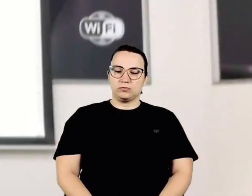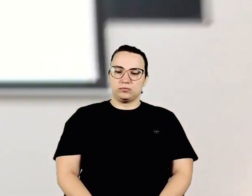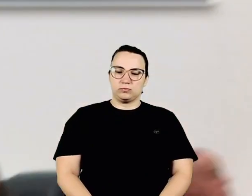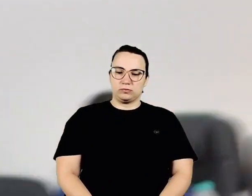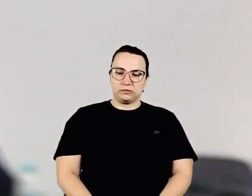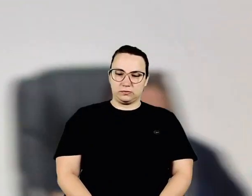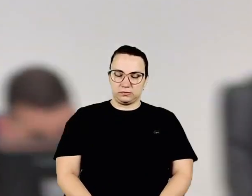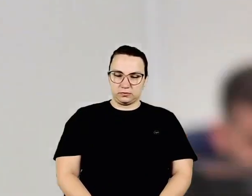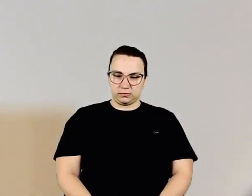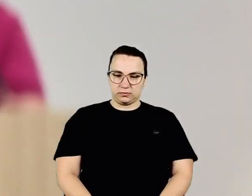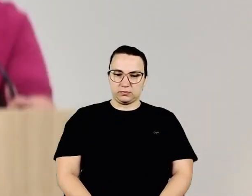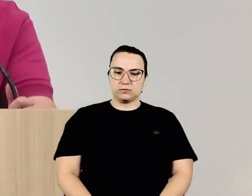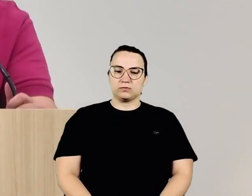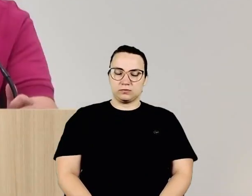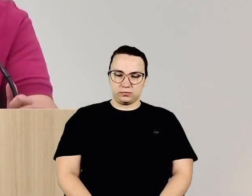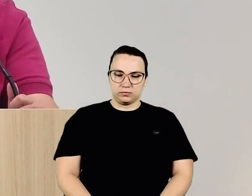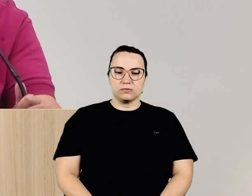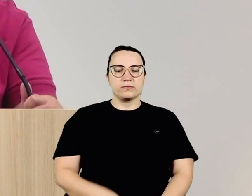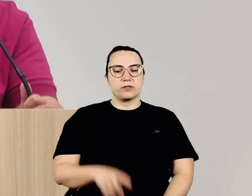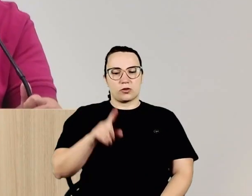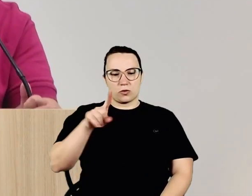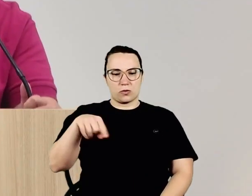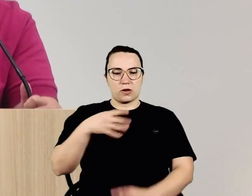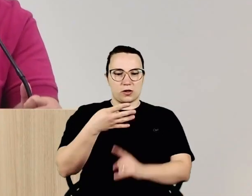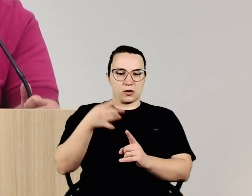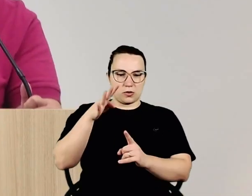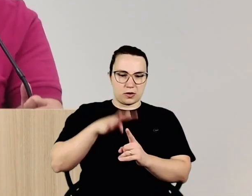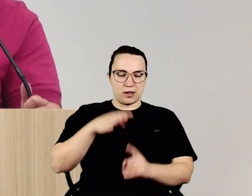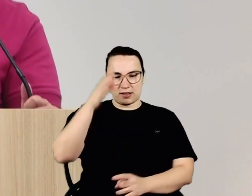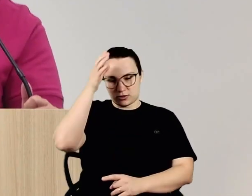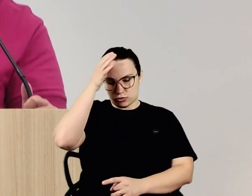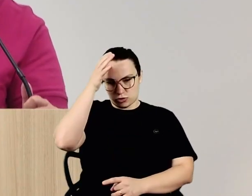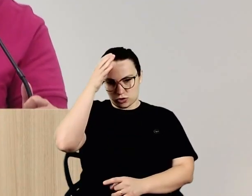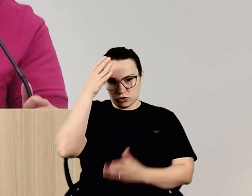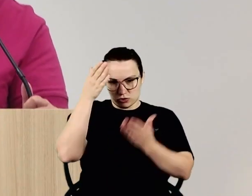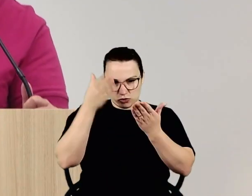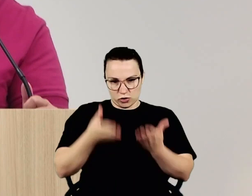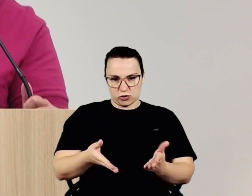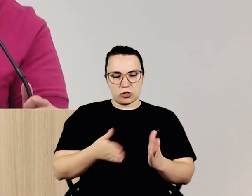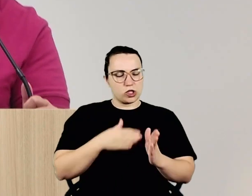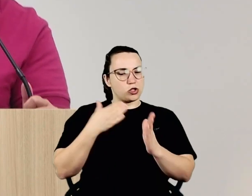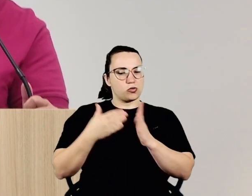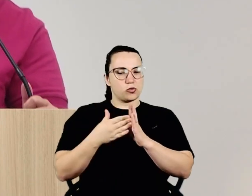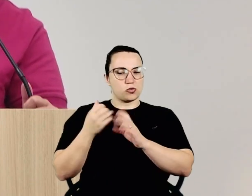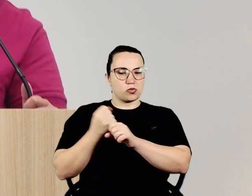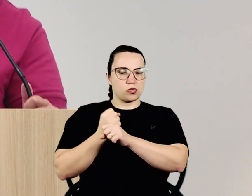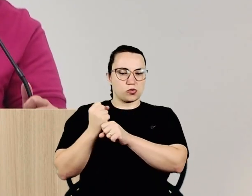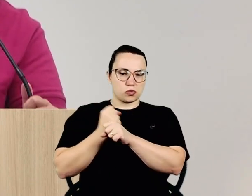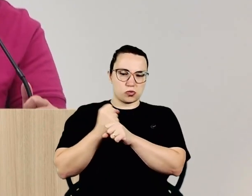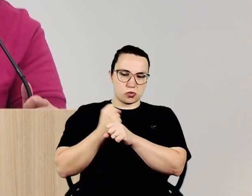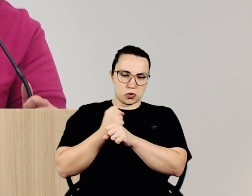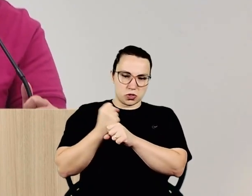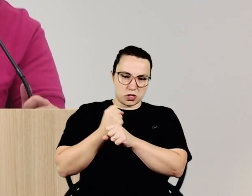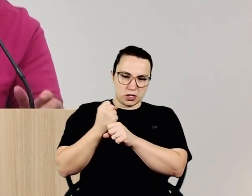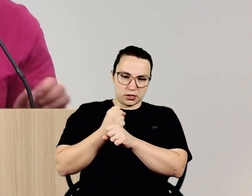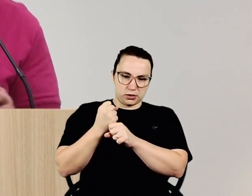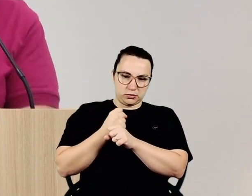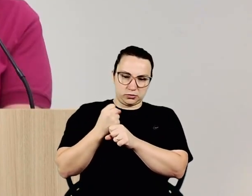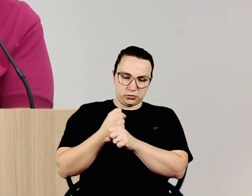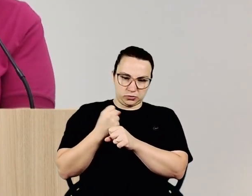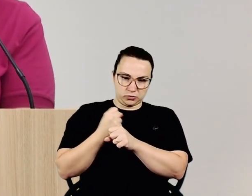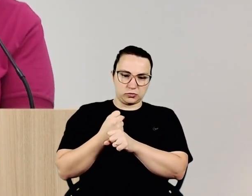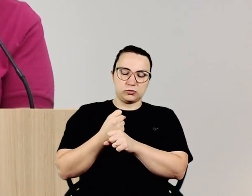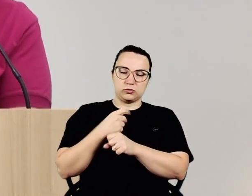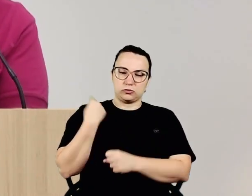Então, essa é uma singela homenagem, tia, a todos os anos, né, à frente aí, e a gente sabe